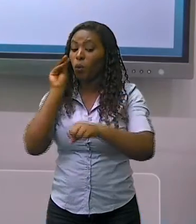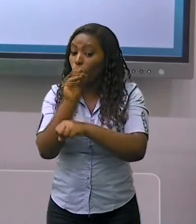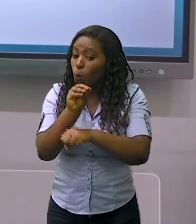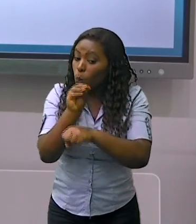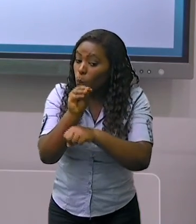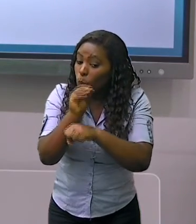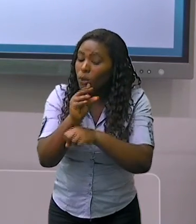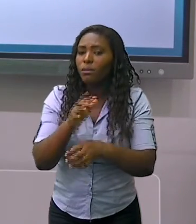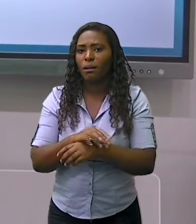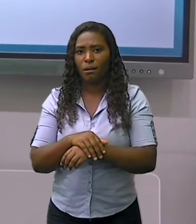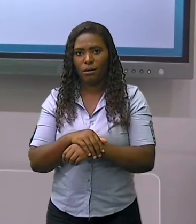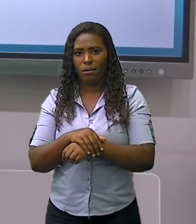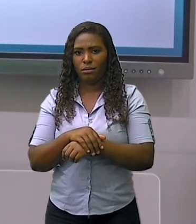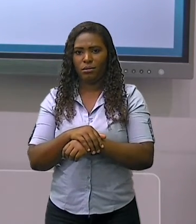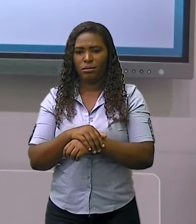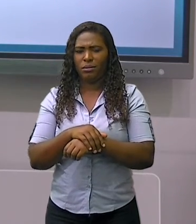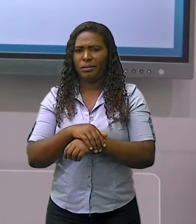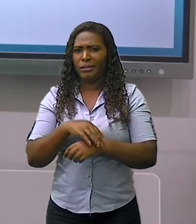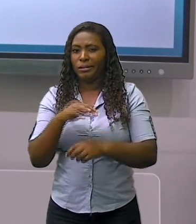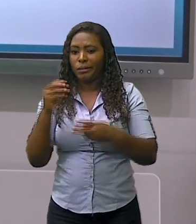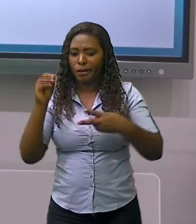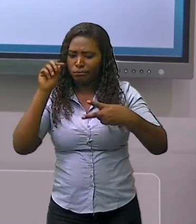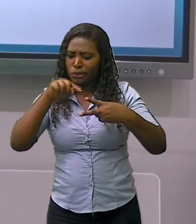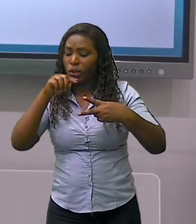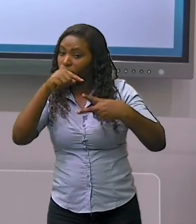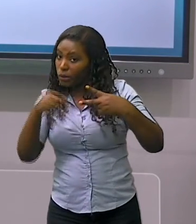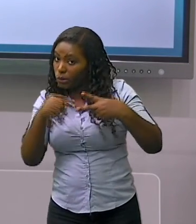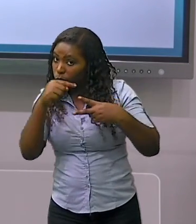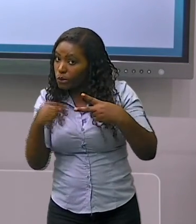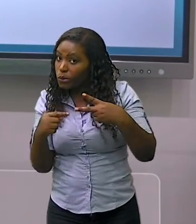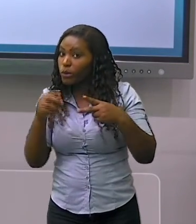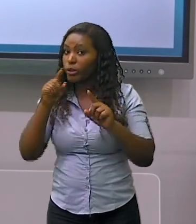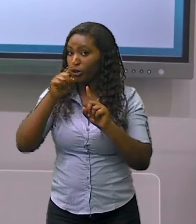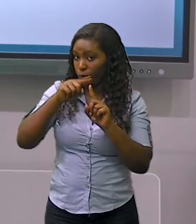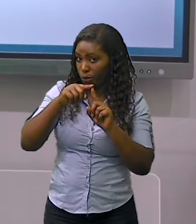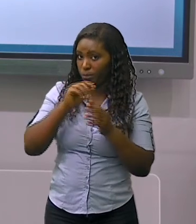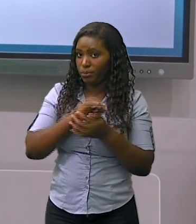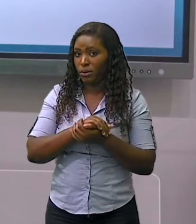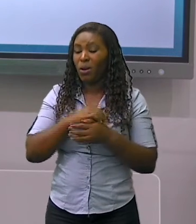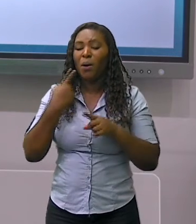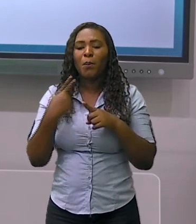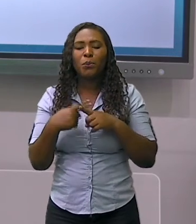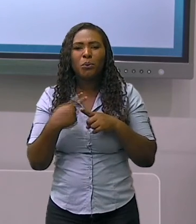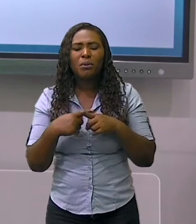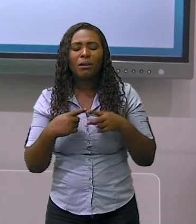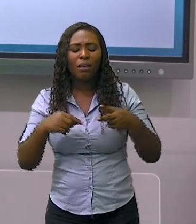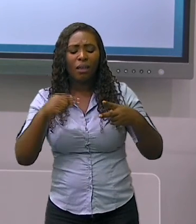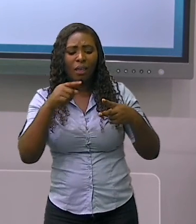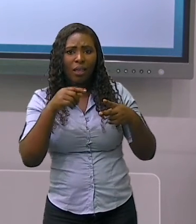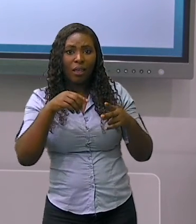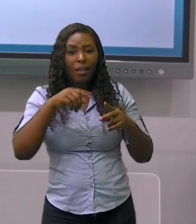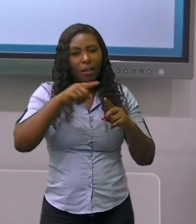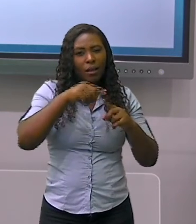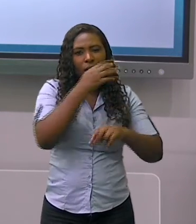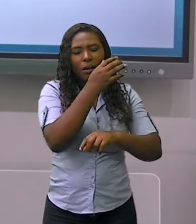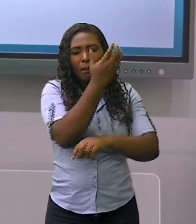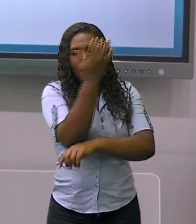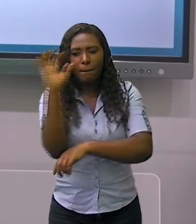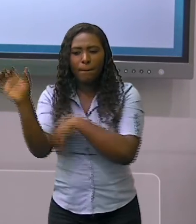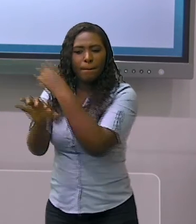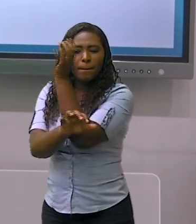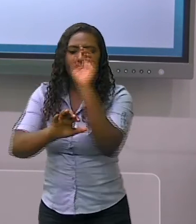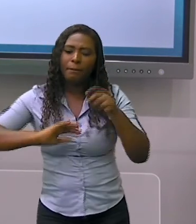paisagens tanto naturais quanto culturais, elas revelam história, a história do nosso